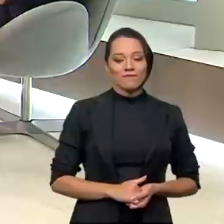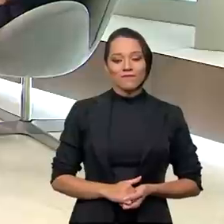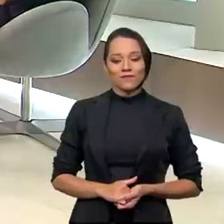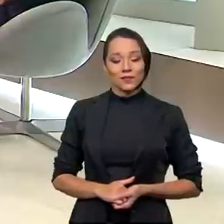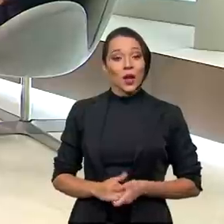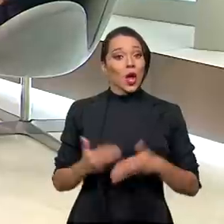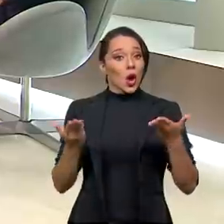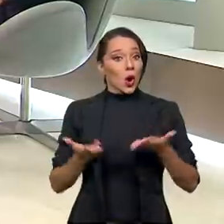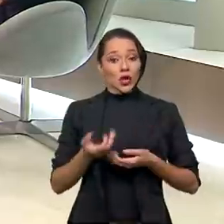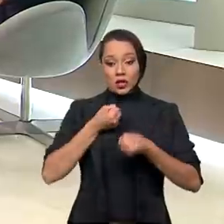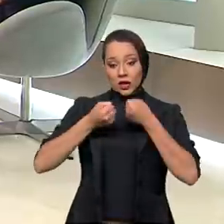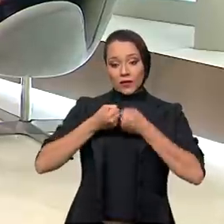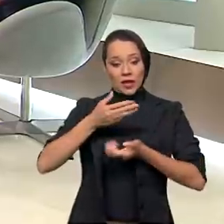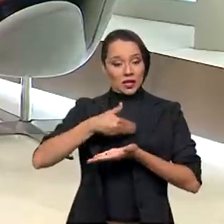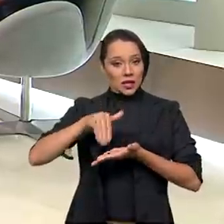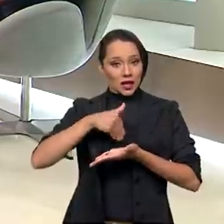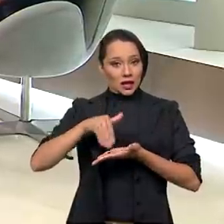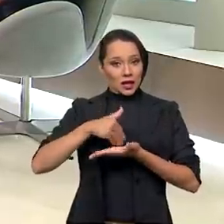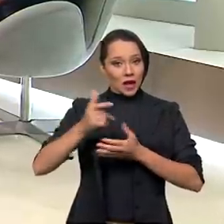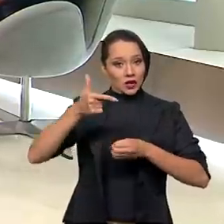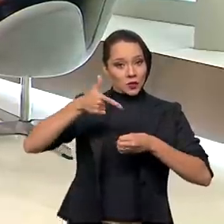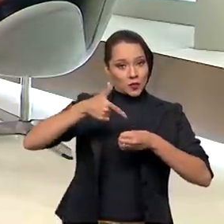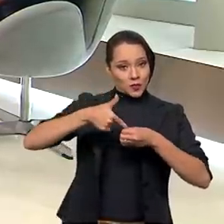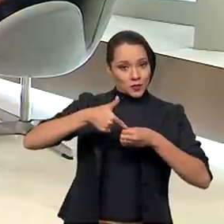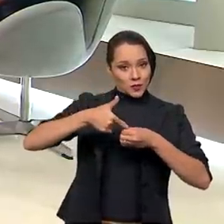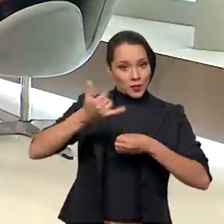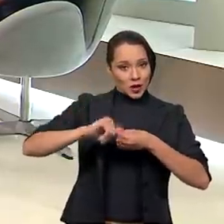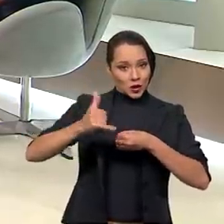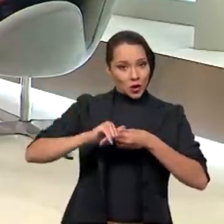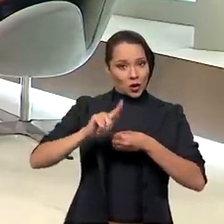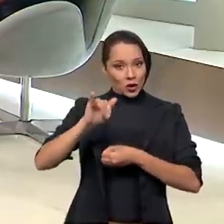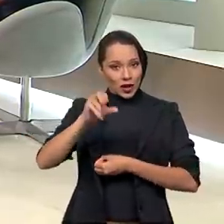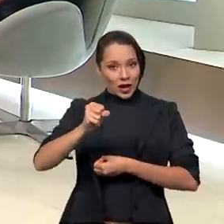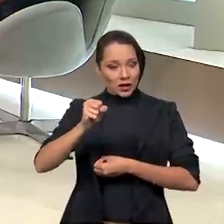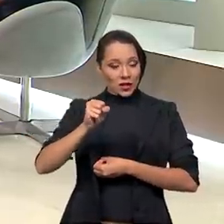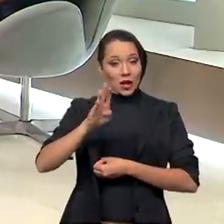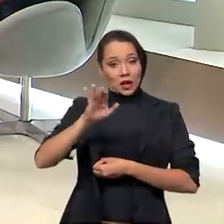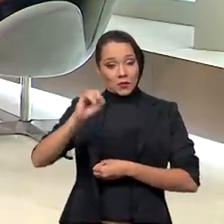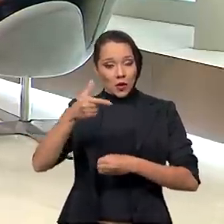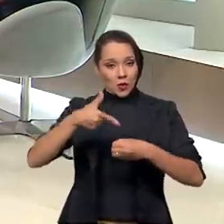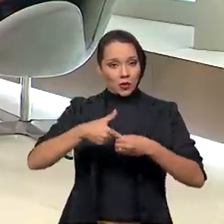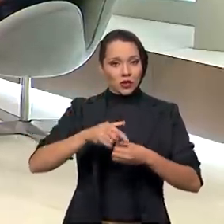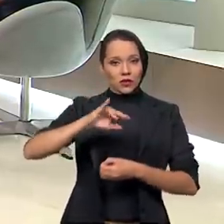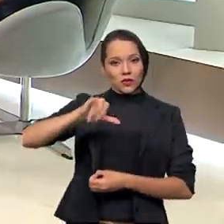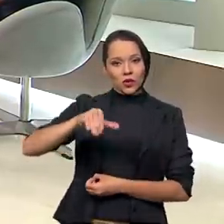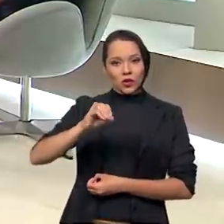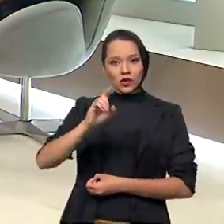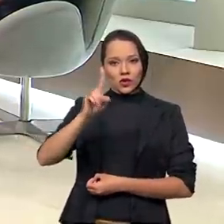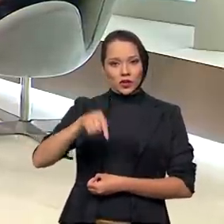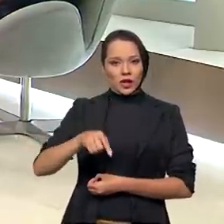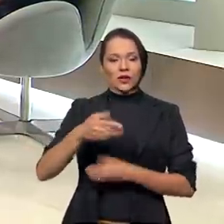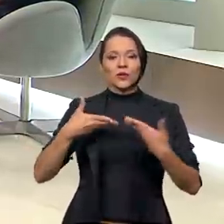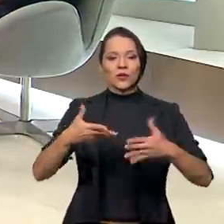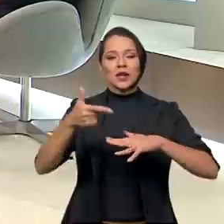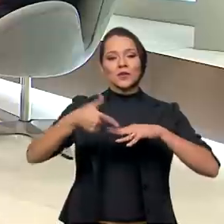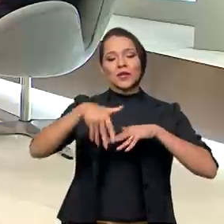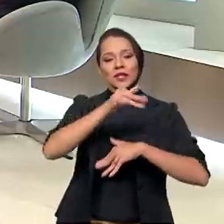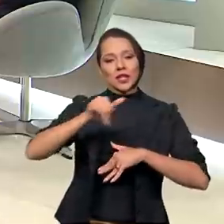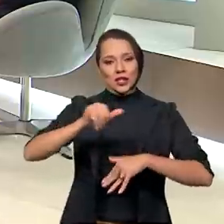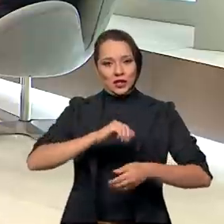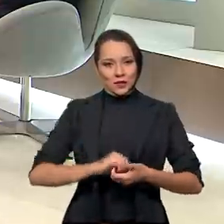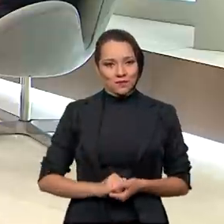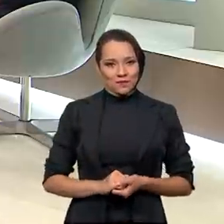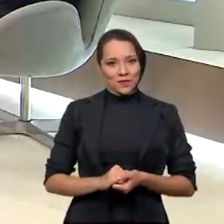Hoje eu entrevistei o secretário de Petróleo, Gás Natural e Biocombustíveis, José Mauro Coelho, do Ministério de Minas e Energia.